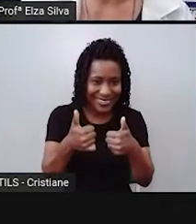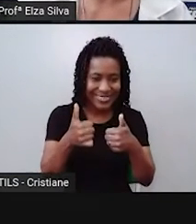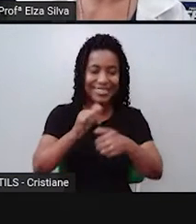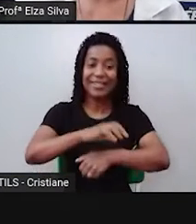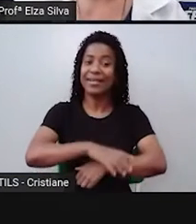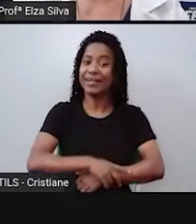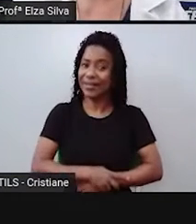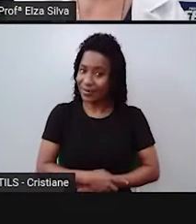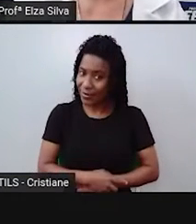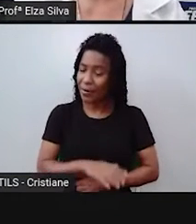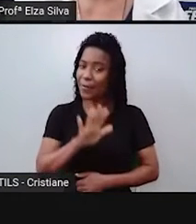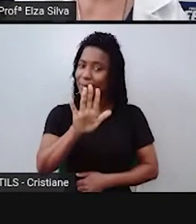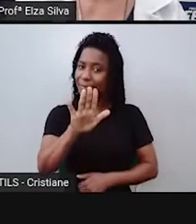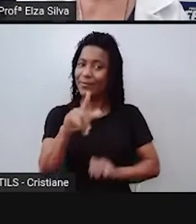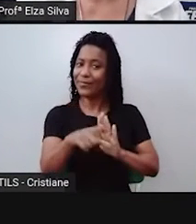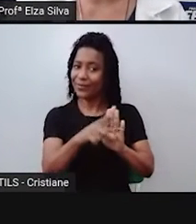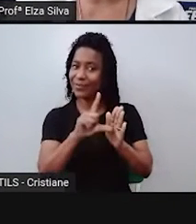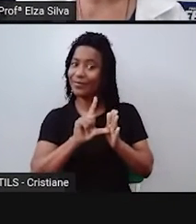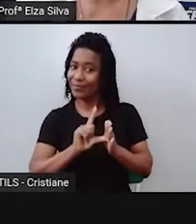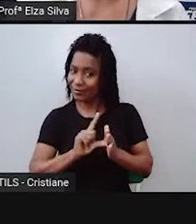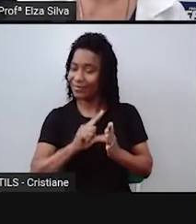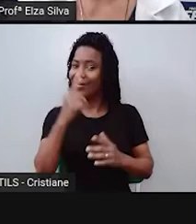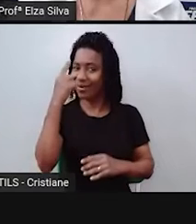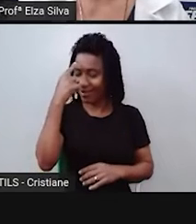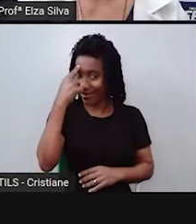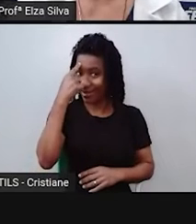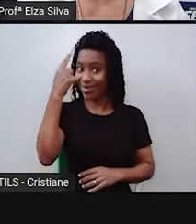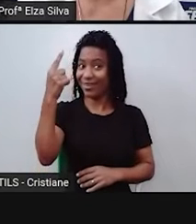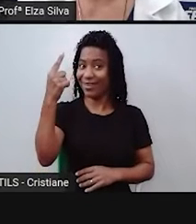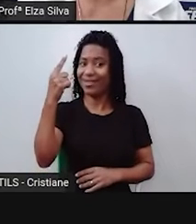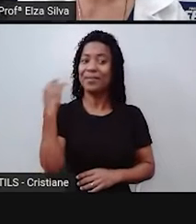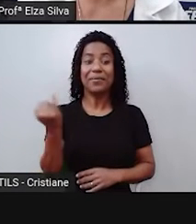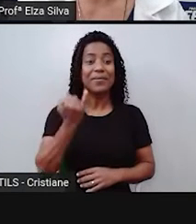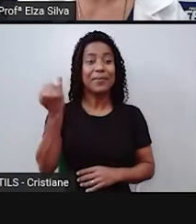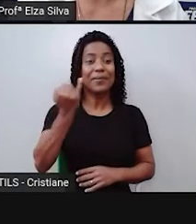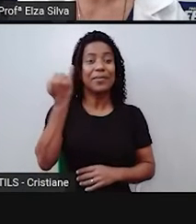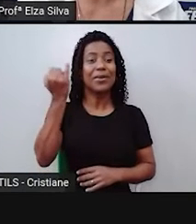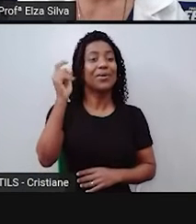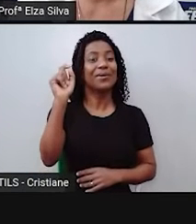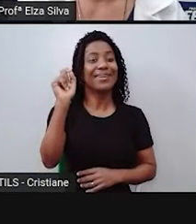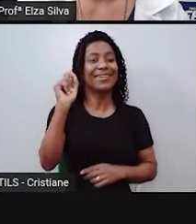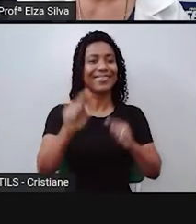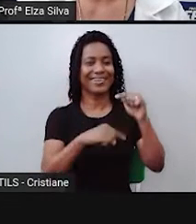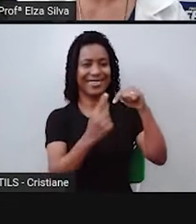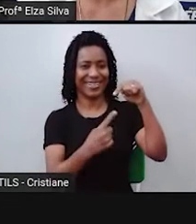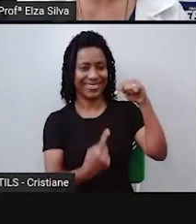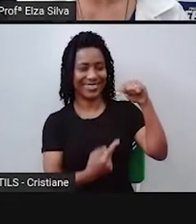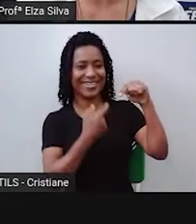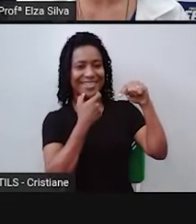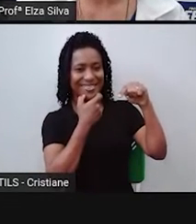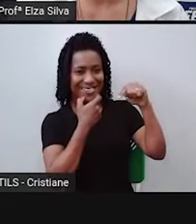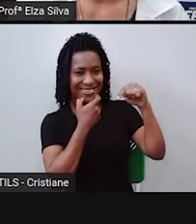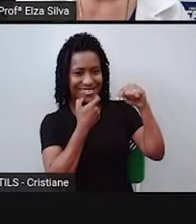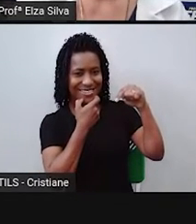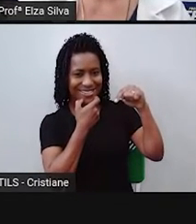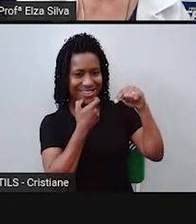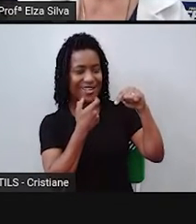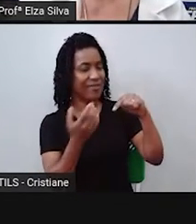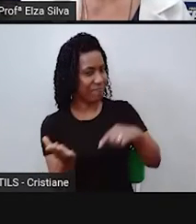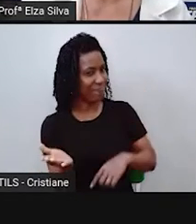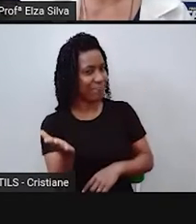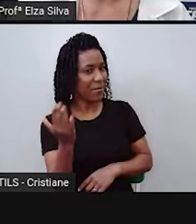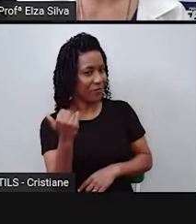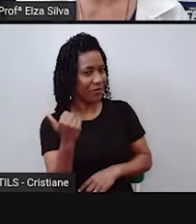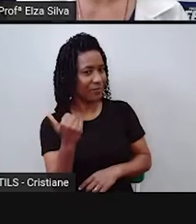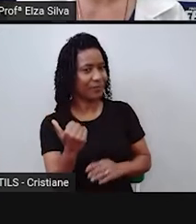Mas, antes de qualquer coisa, importante que a gente organize o nosso caderno de inglês. Let's go? Então